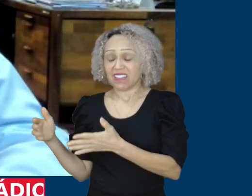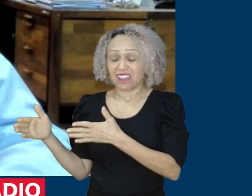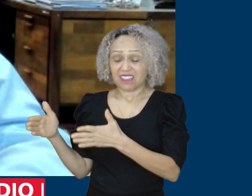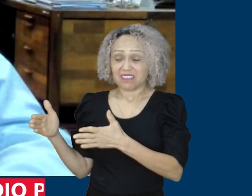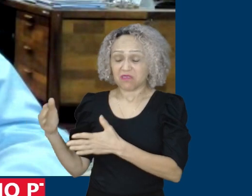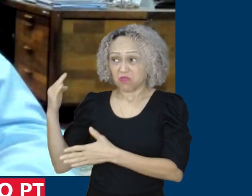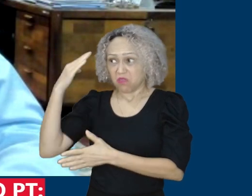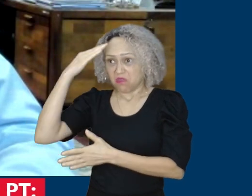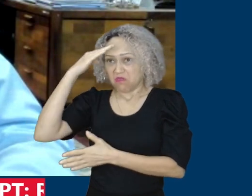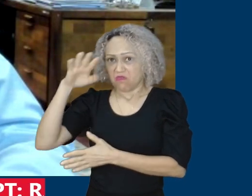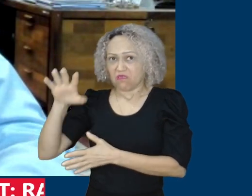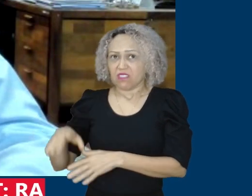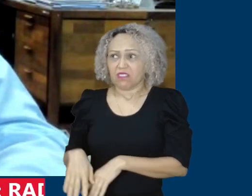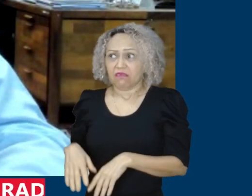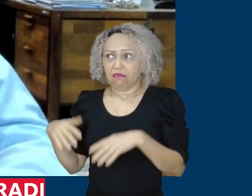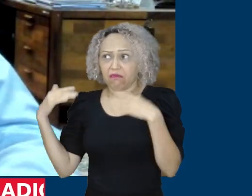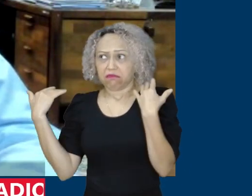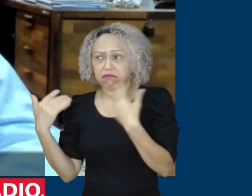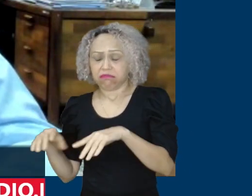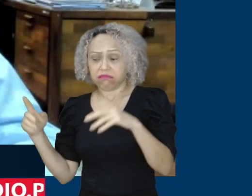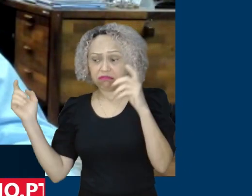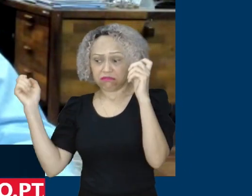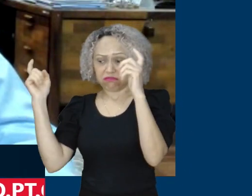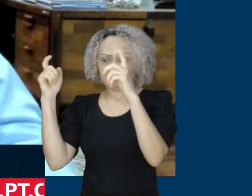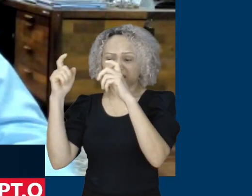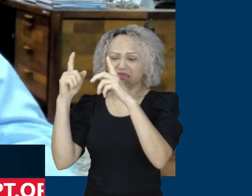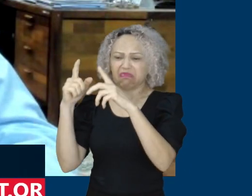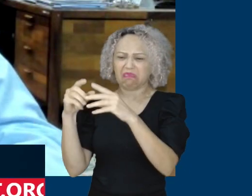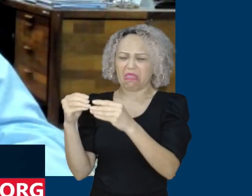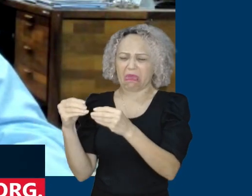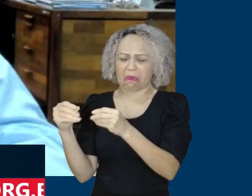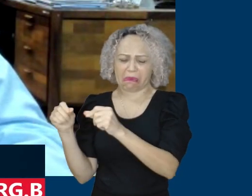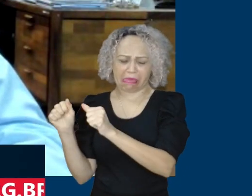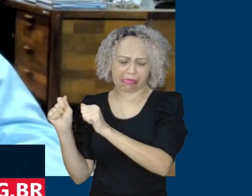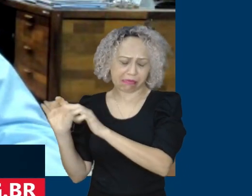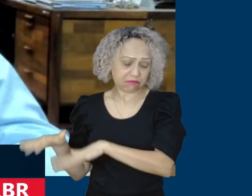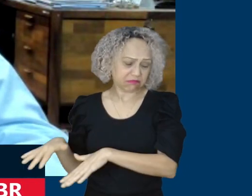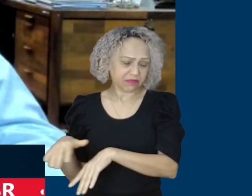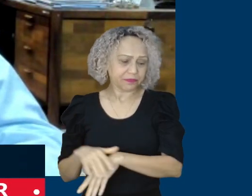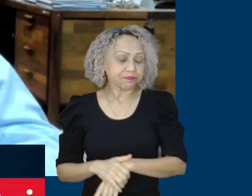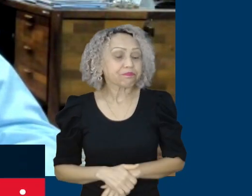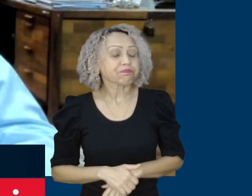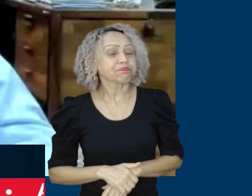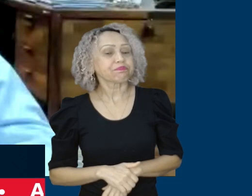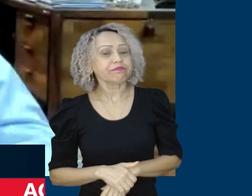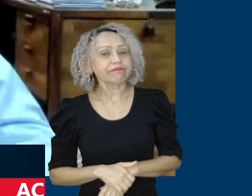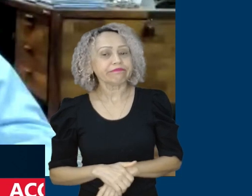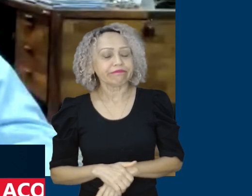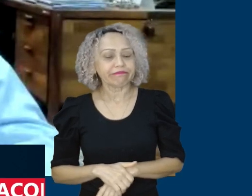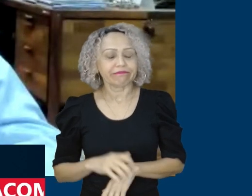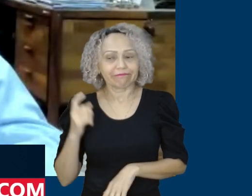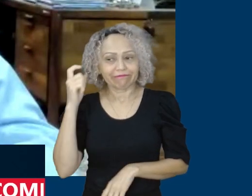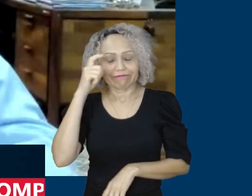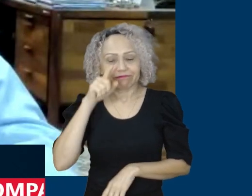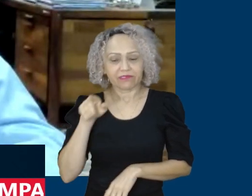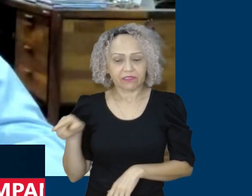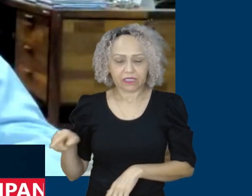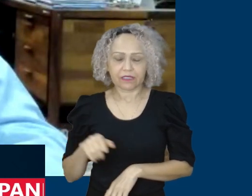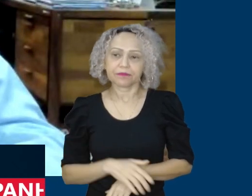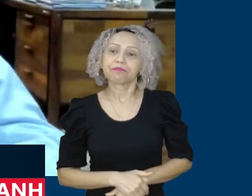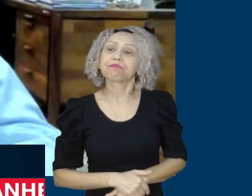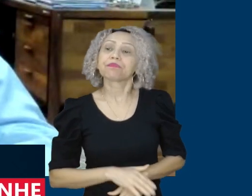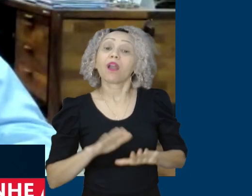E o salário mínimo foi mais uma delas. Eu queria, antes de começar a responder, Amanda, mandar um abraço para a nossa